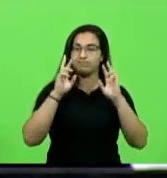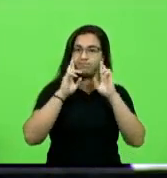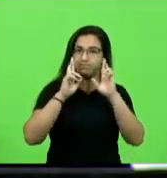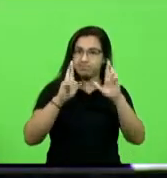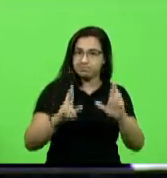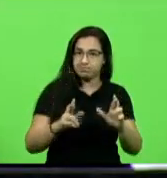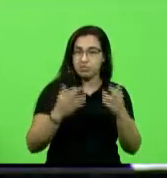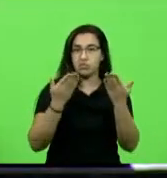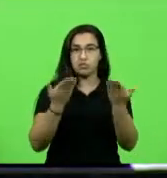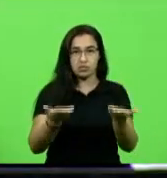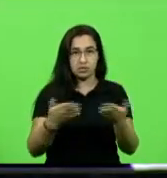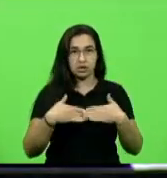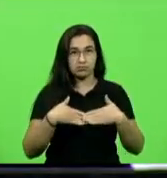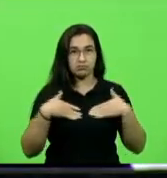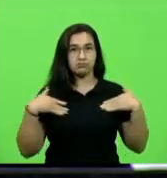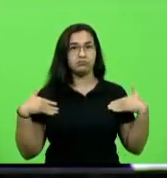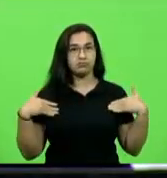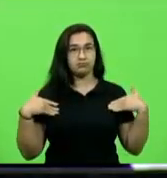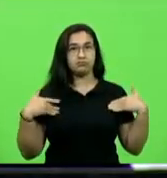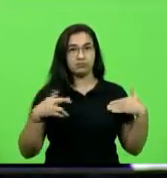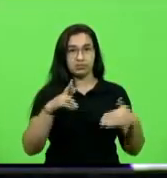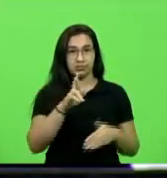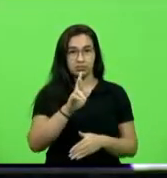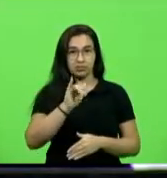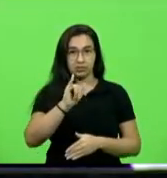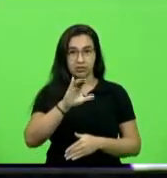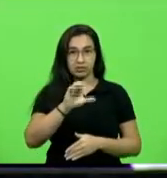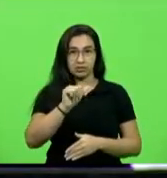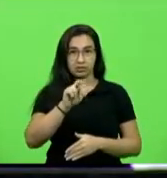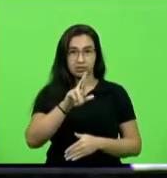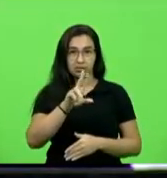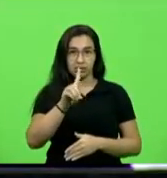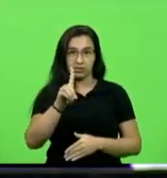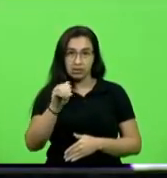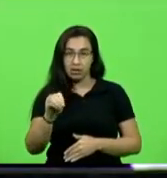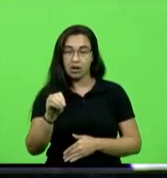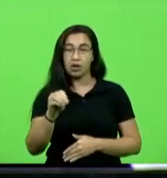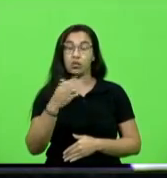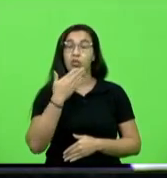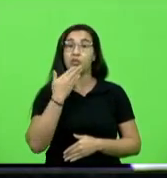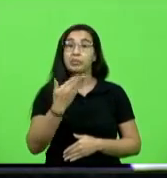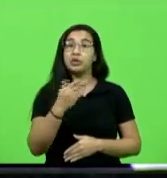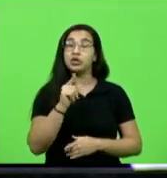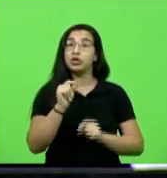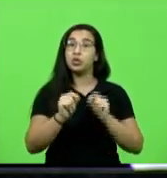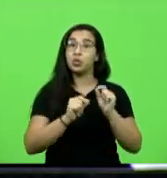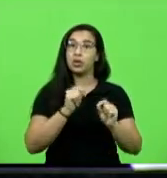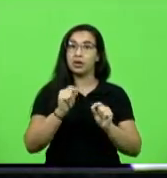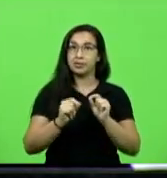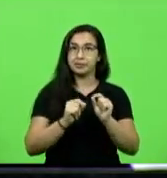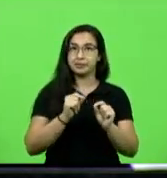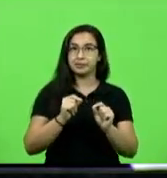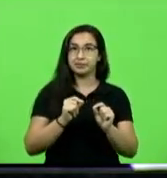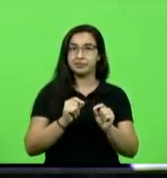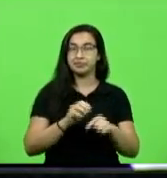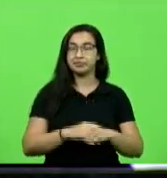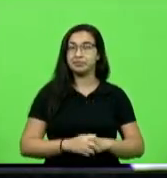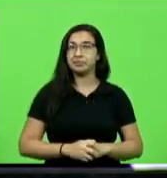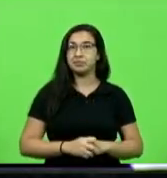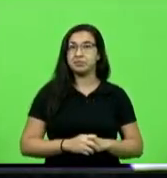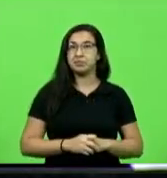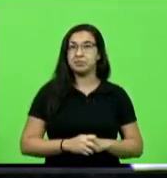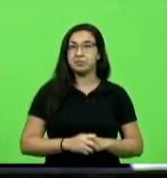vossa excelência doutor Ricardo Resler é pedir o que olha eu vou dizer que